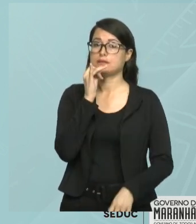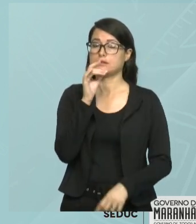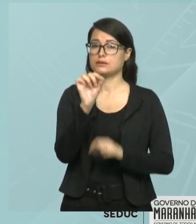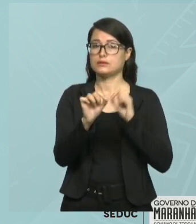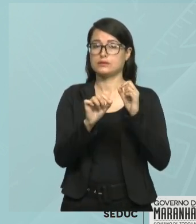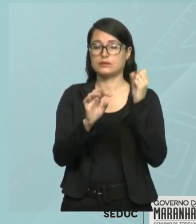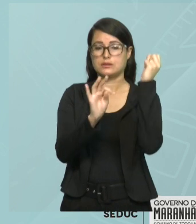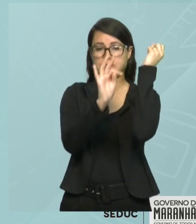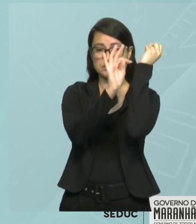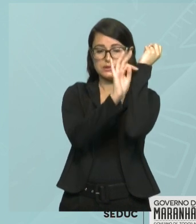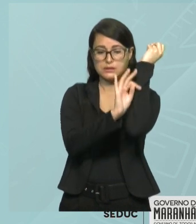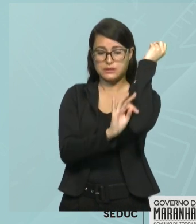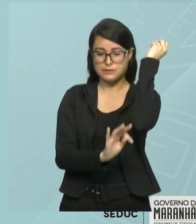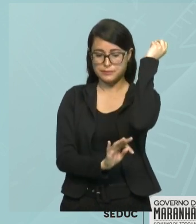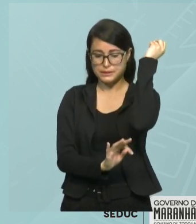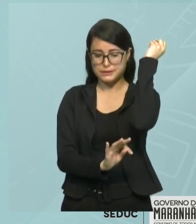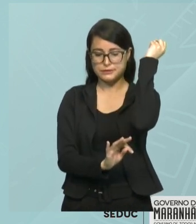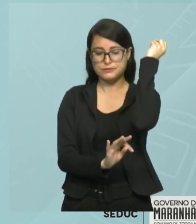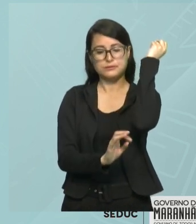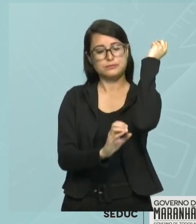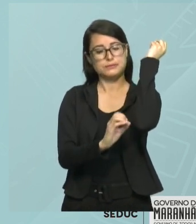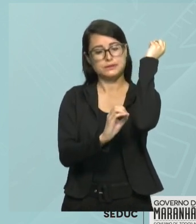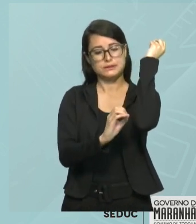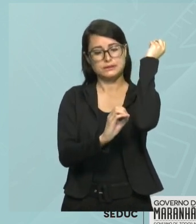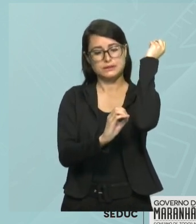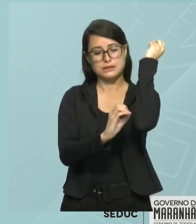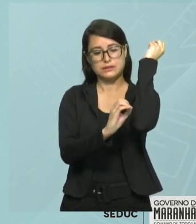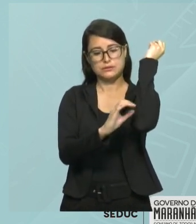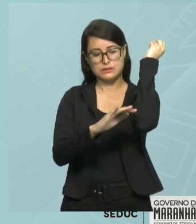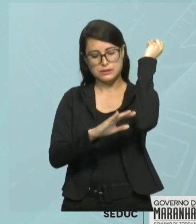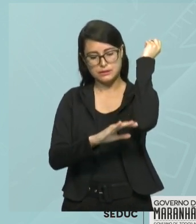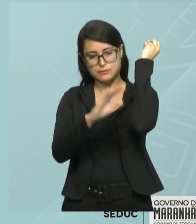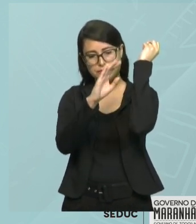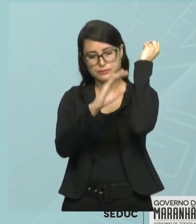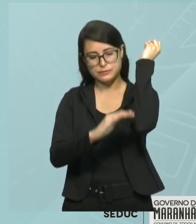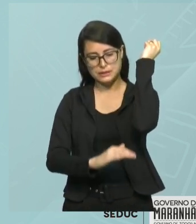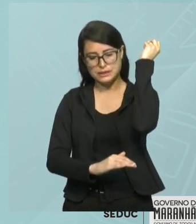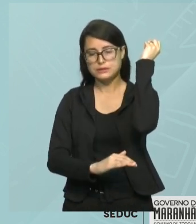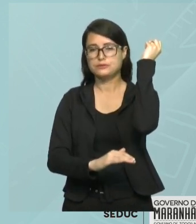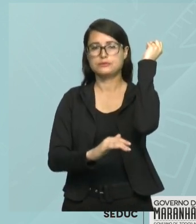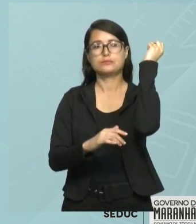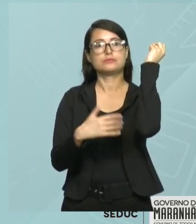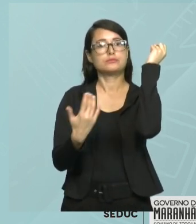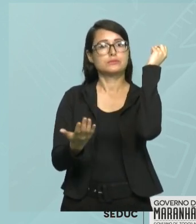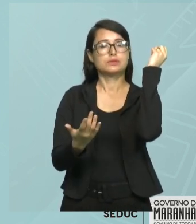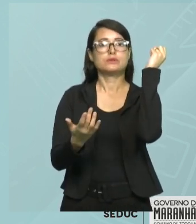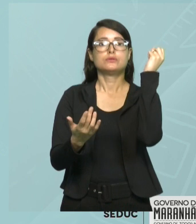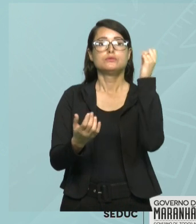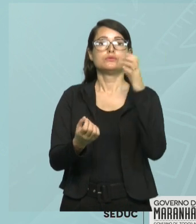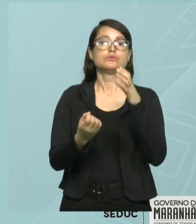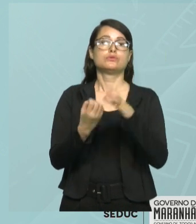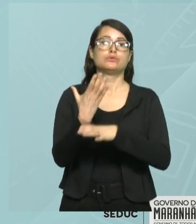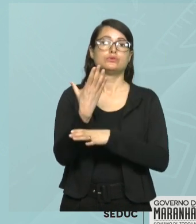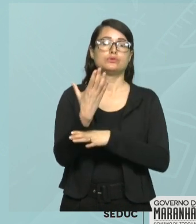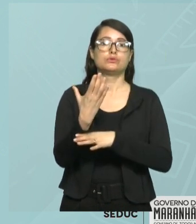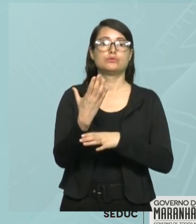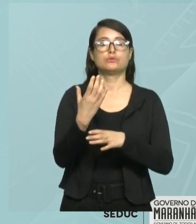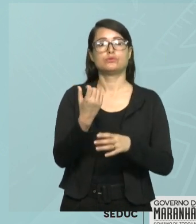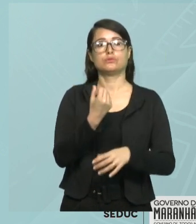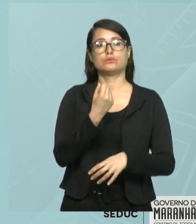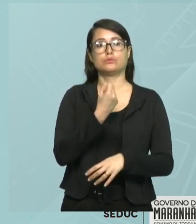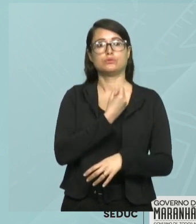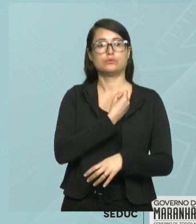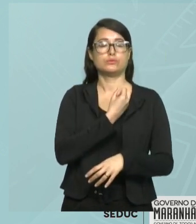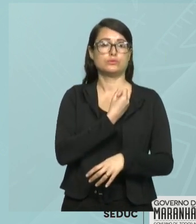abaixo de 0. E nos naturais, eu não tenho um número menor que 0. aí surge o conjunto dos números